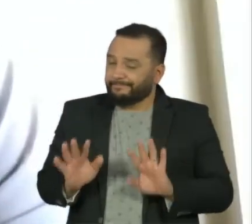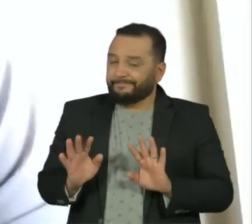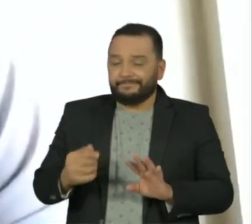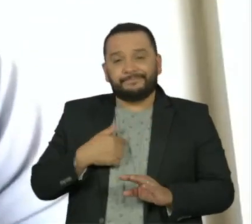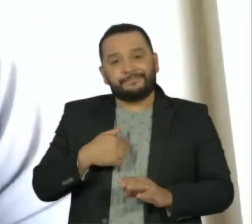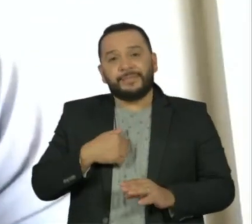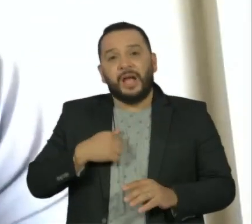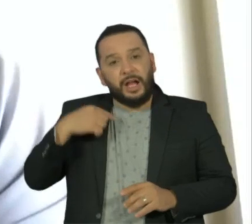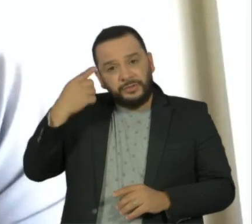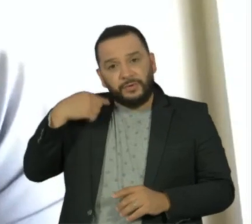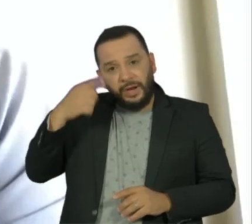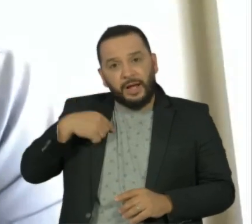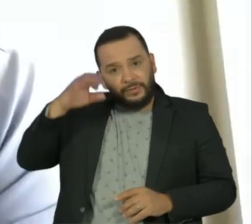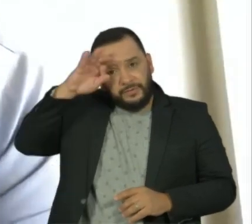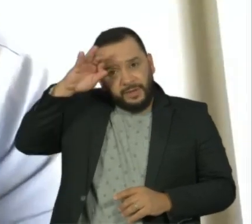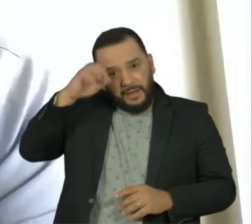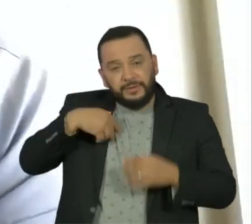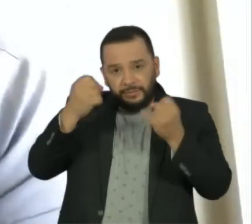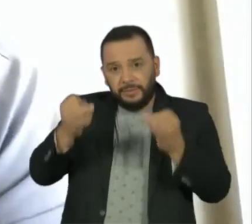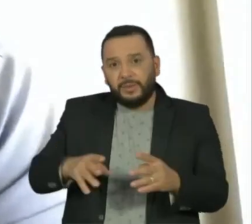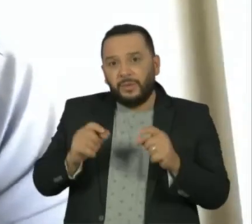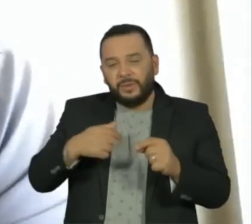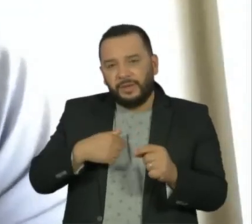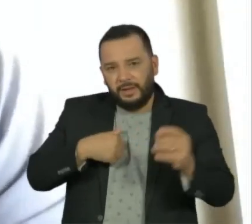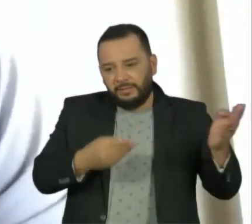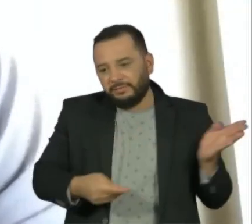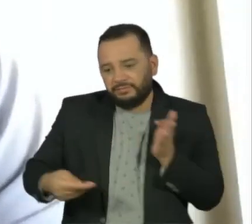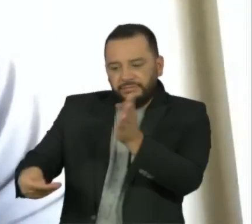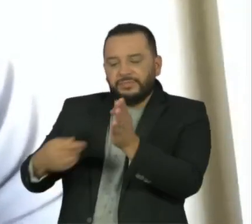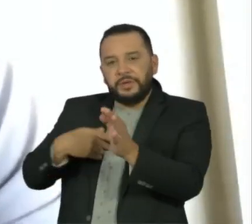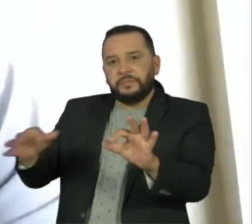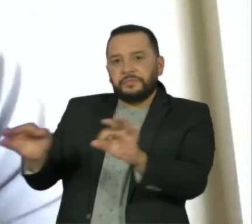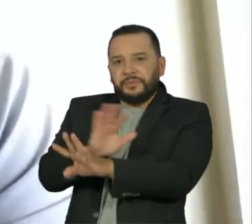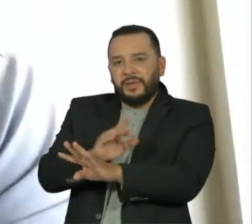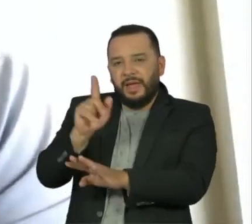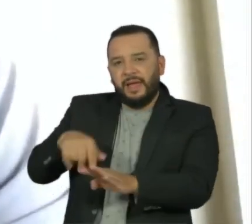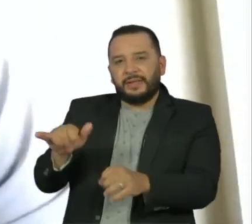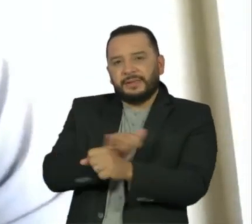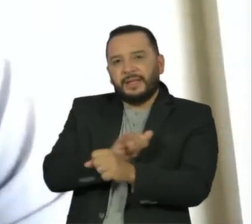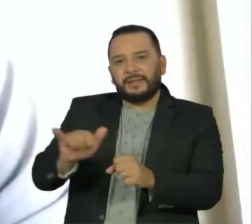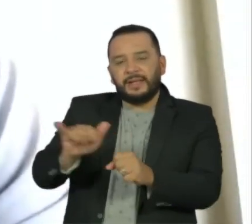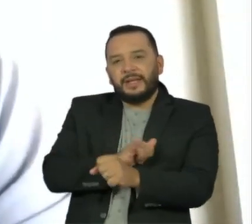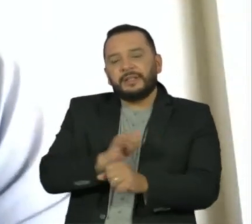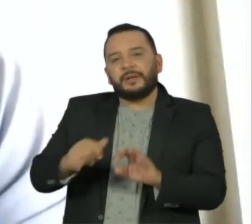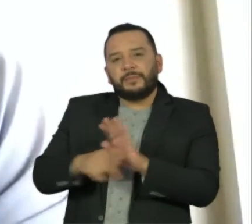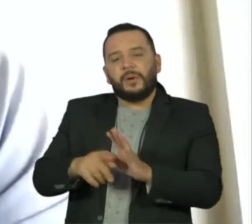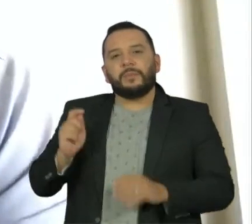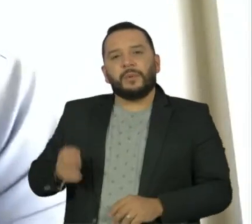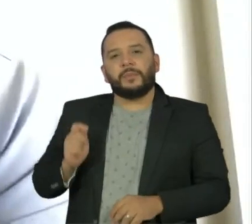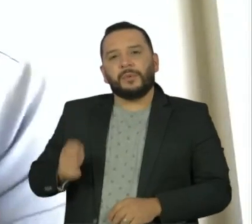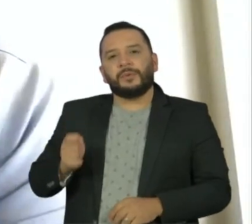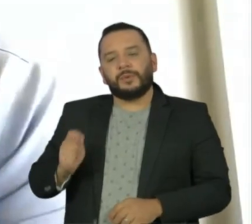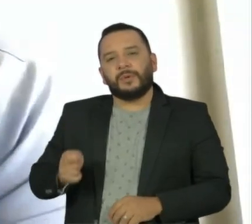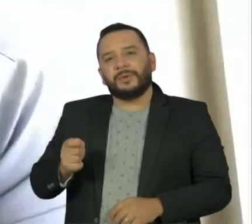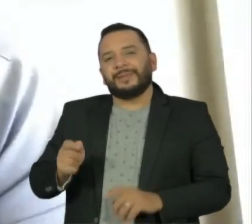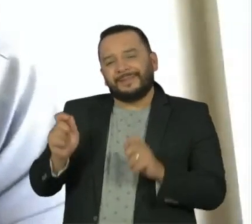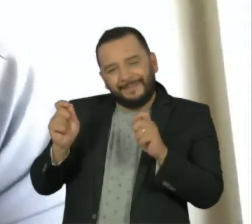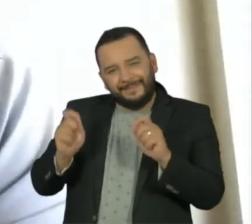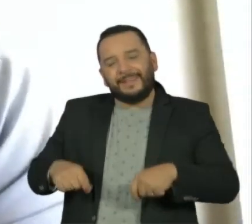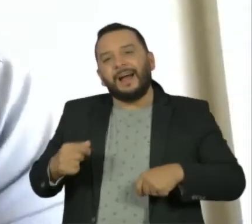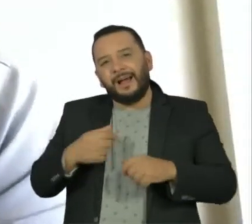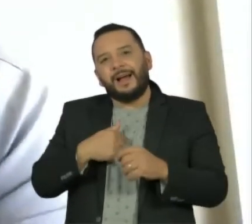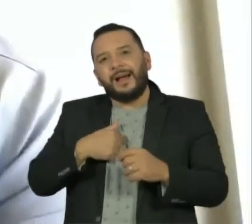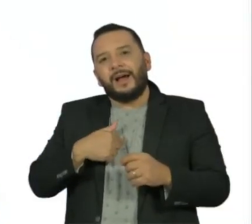de Flávio Bolsonaro afirmou que a entrega do inquérito concluído foi uma manobra da promotoria para encontrar uma saída